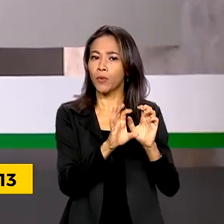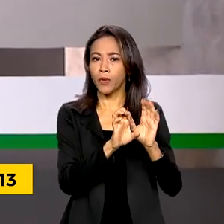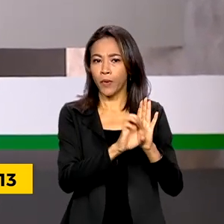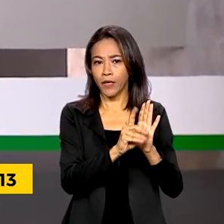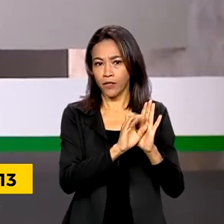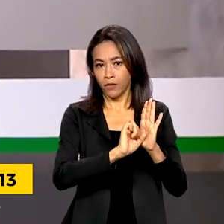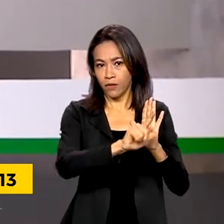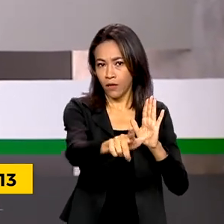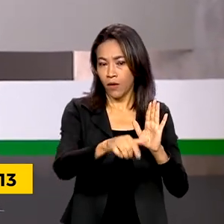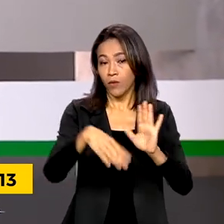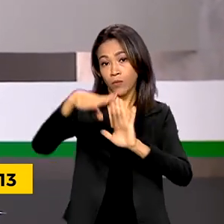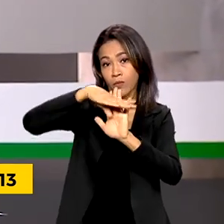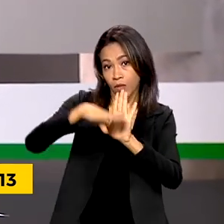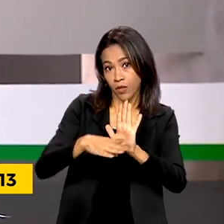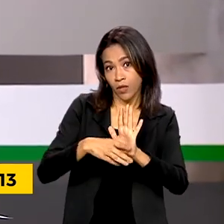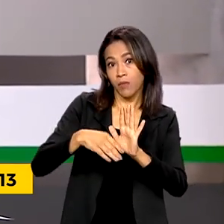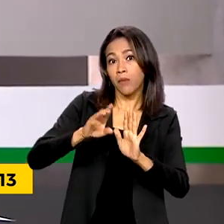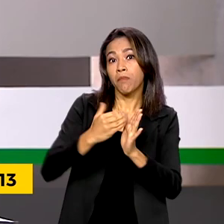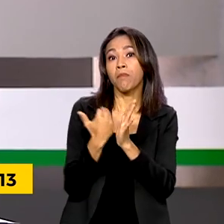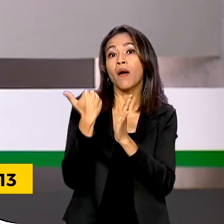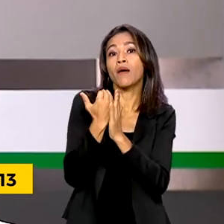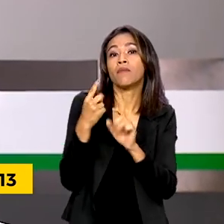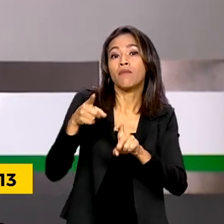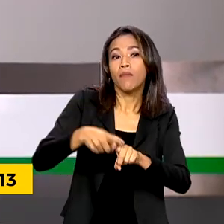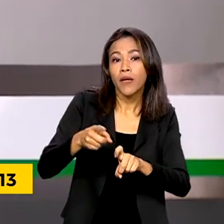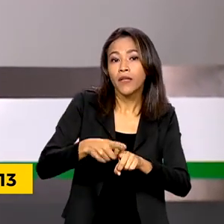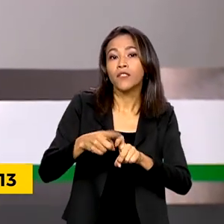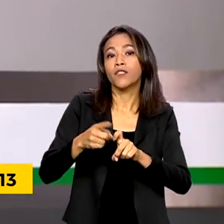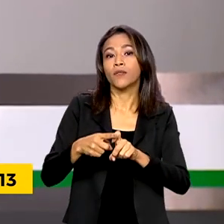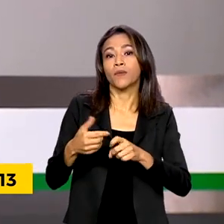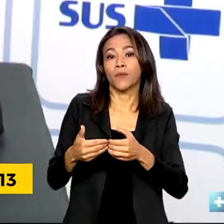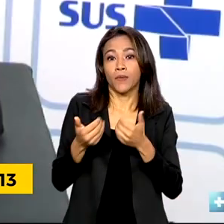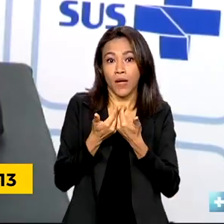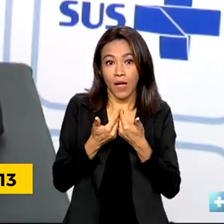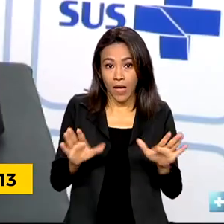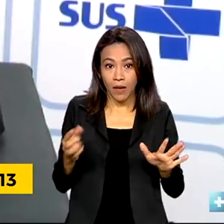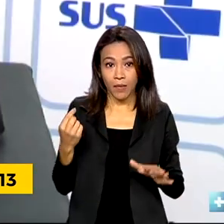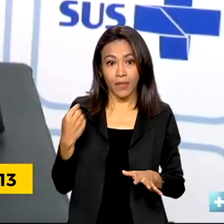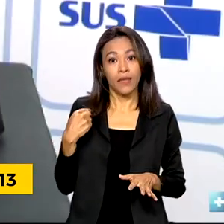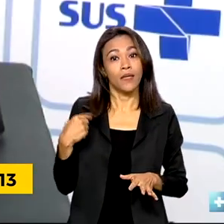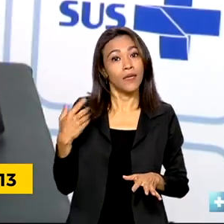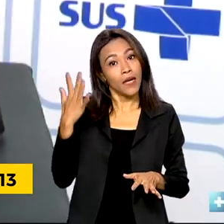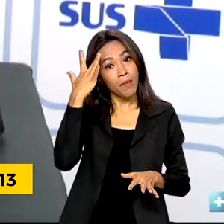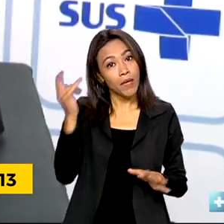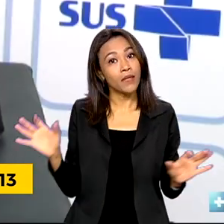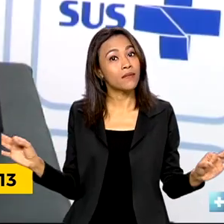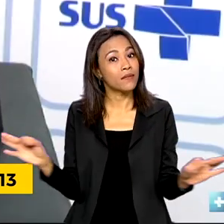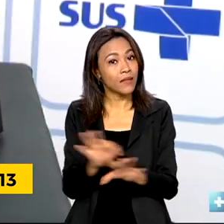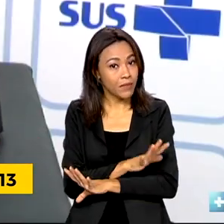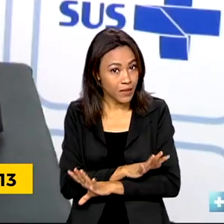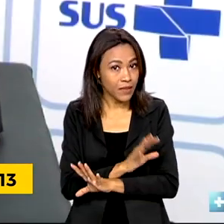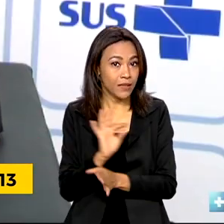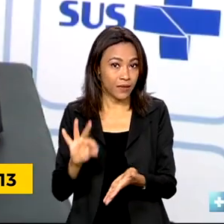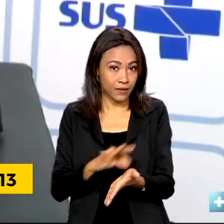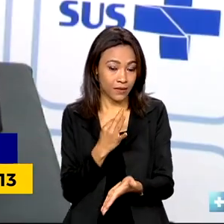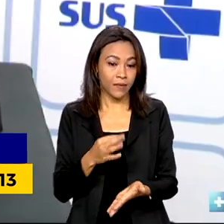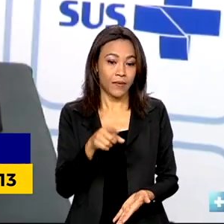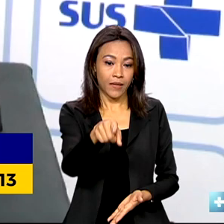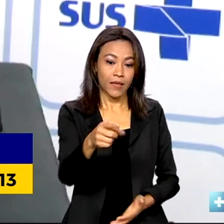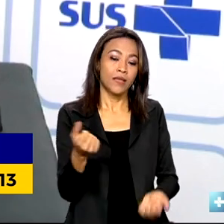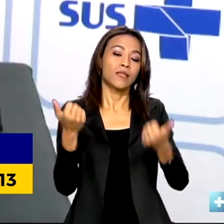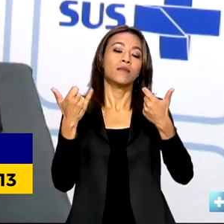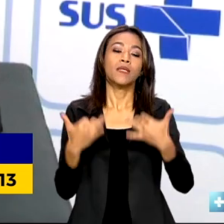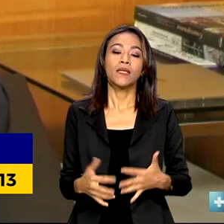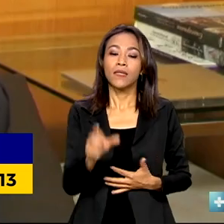inscrições estão abertas desde a última sexta-feira e terminam amanhã. O secretário de Atenção Primária à Saúde,